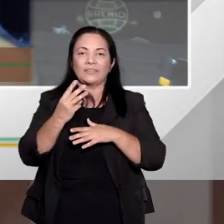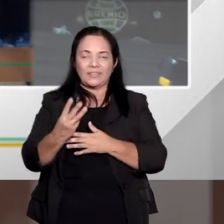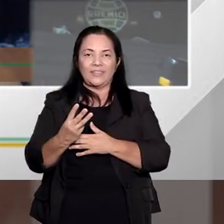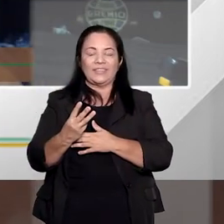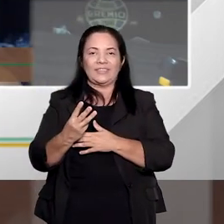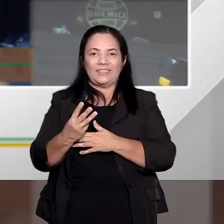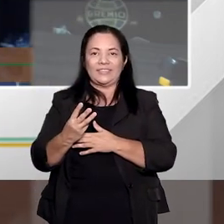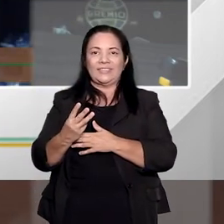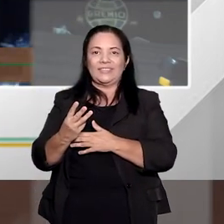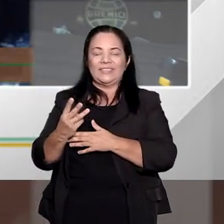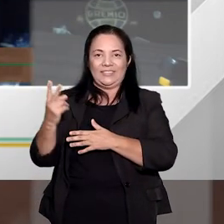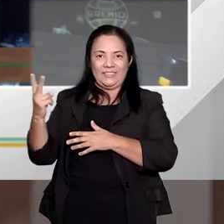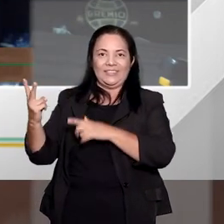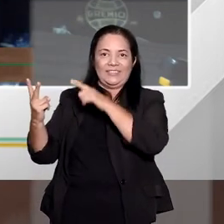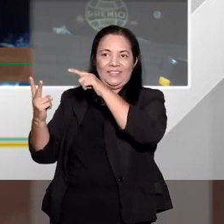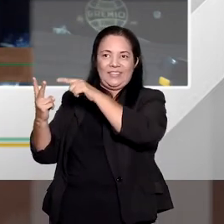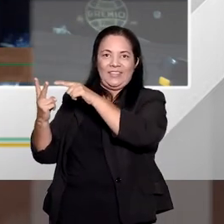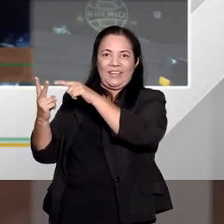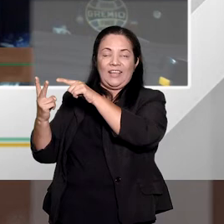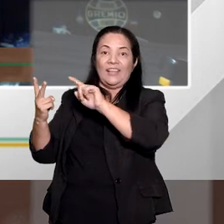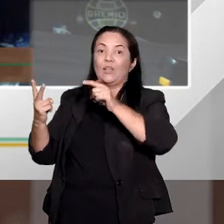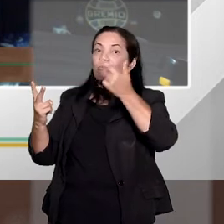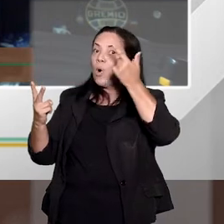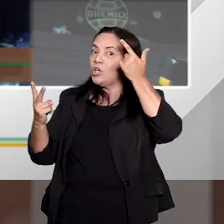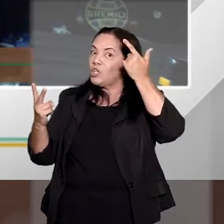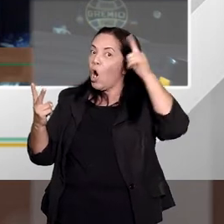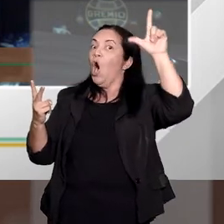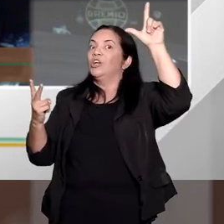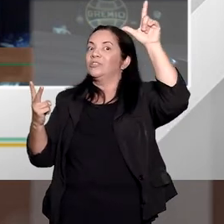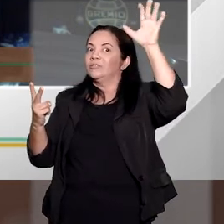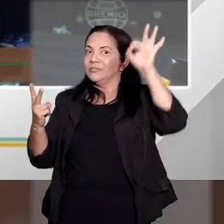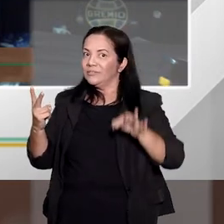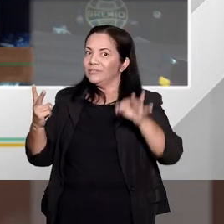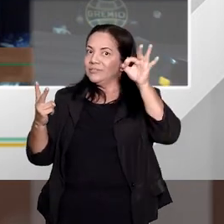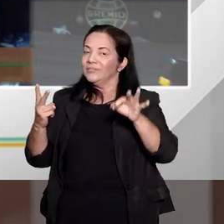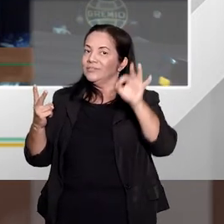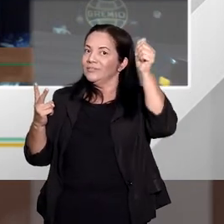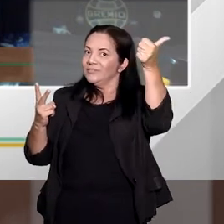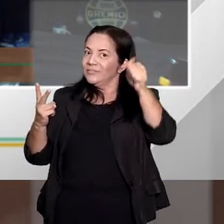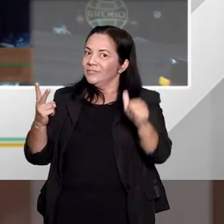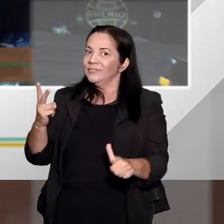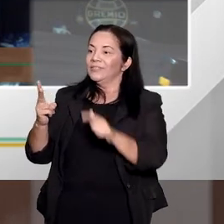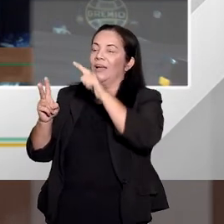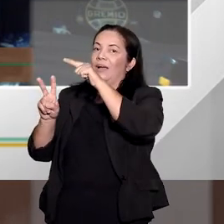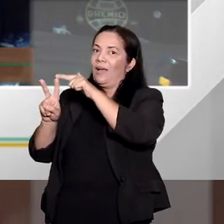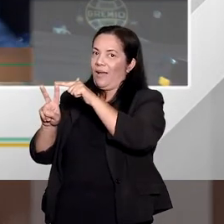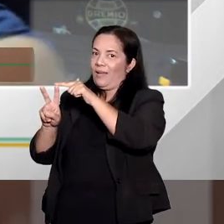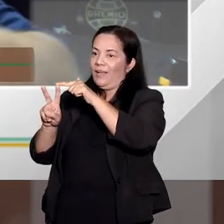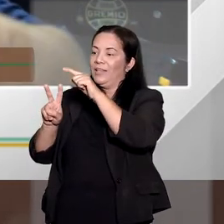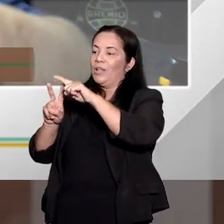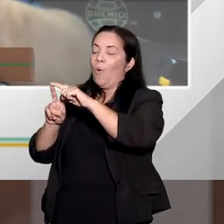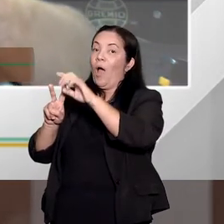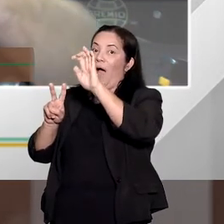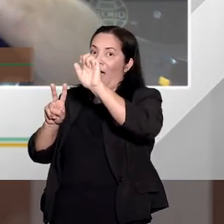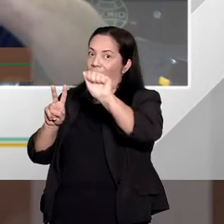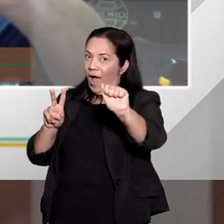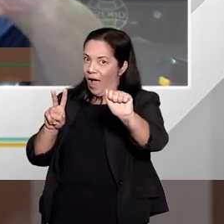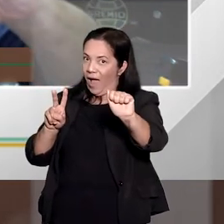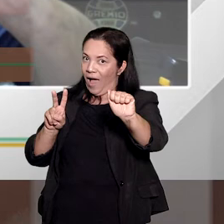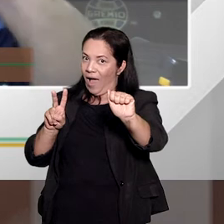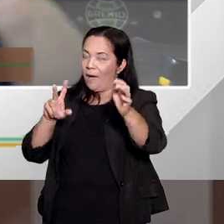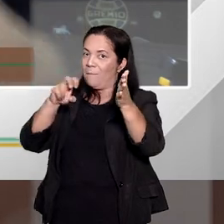A e depois ele vai adotar o critério trifásico em relação ao réu B de forma